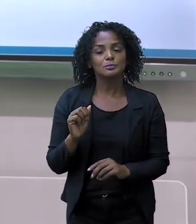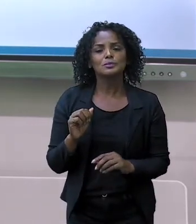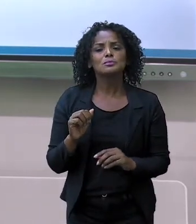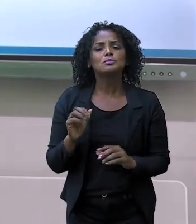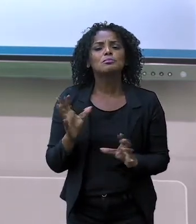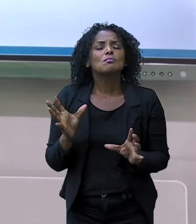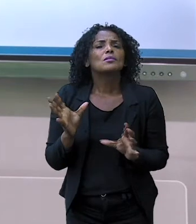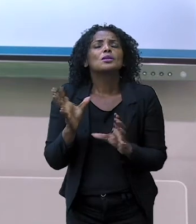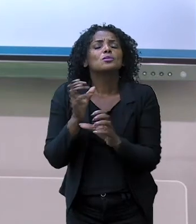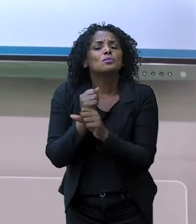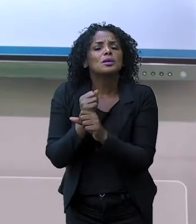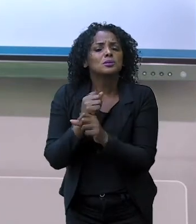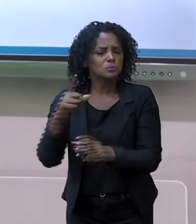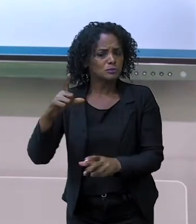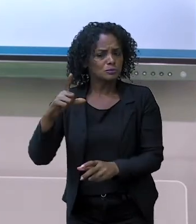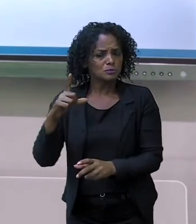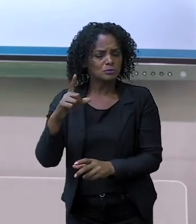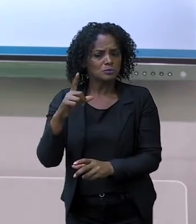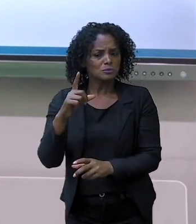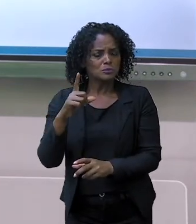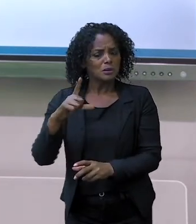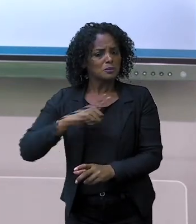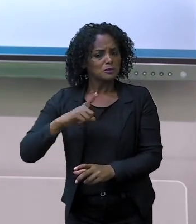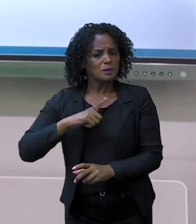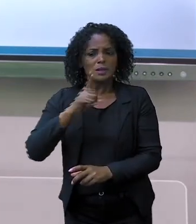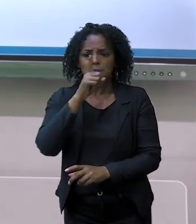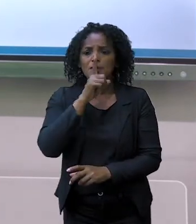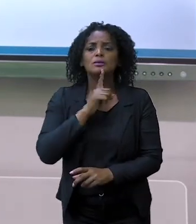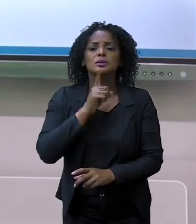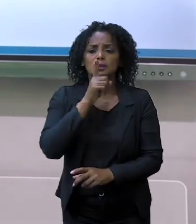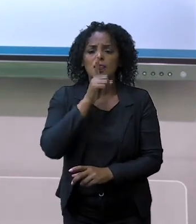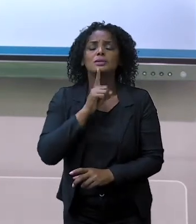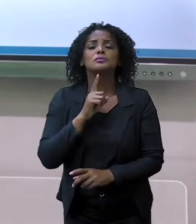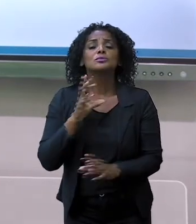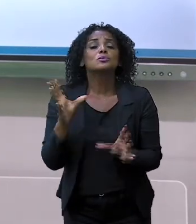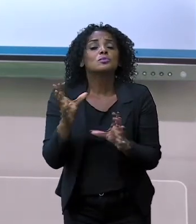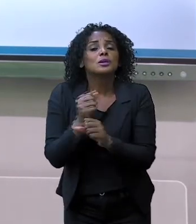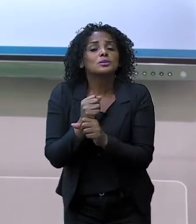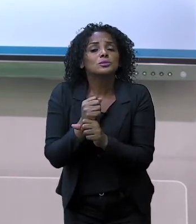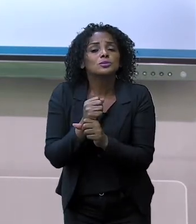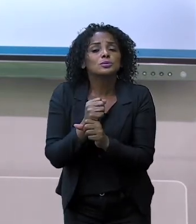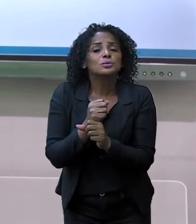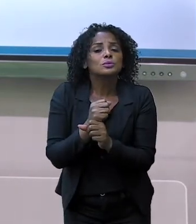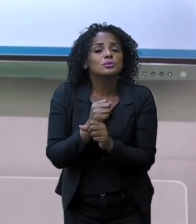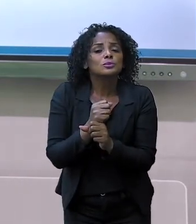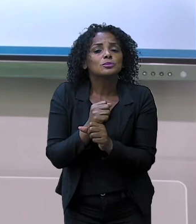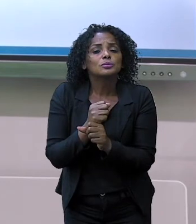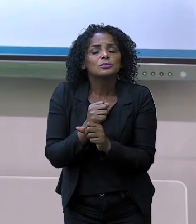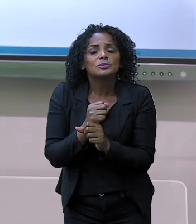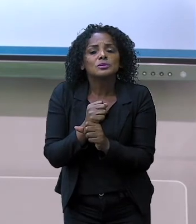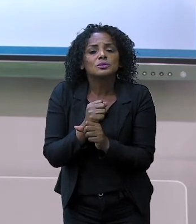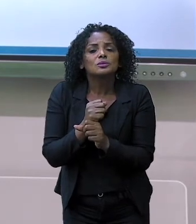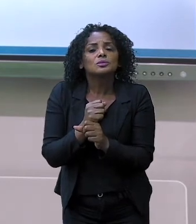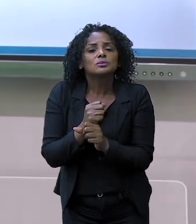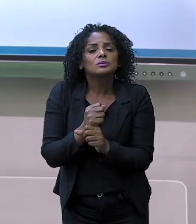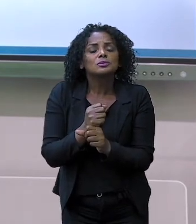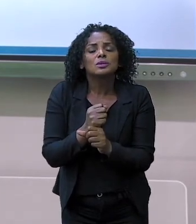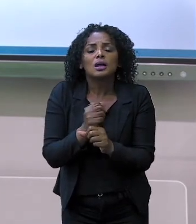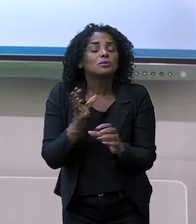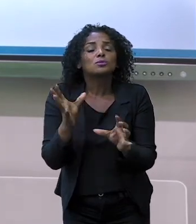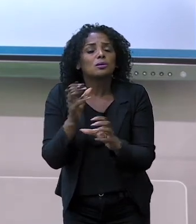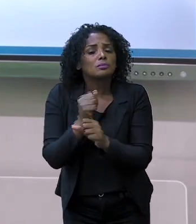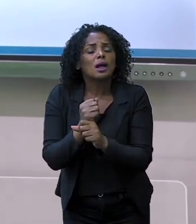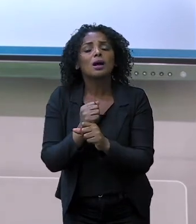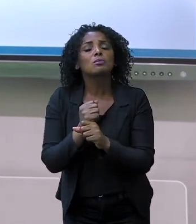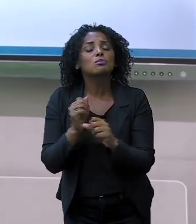quantos pirulitos nós temos no total? Vamos ver? Um, dois, três, quatro, cinco, seis,